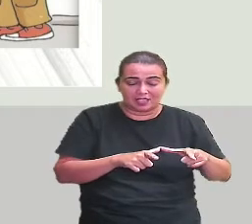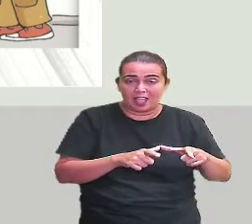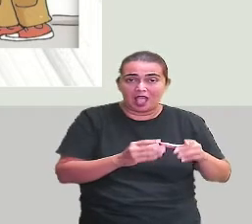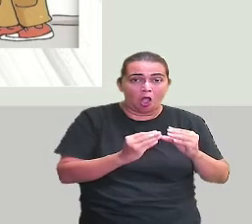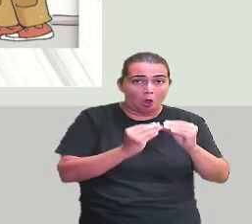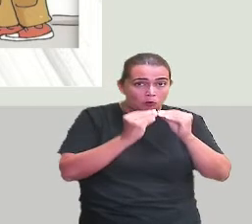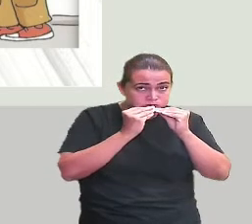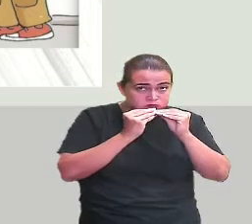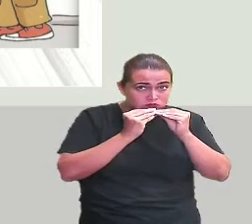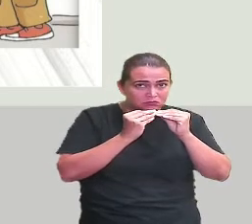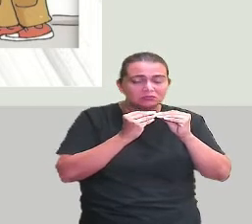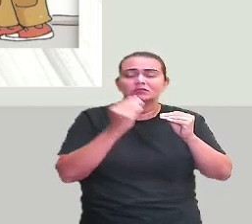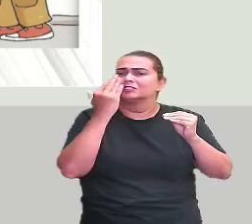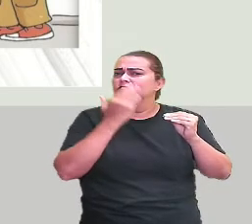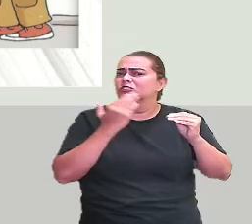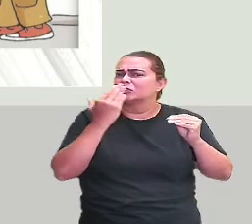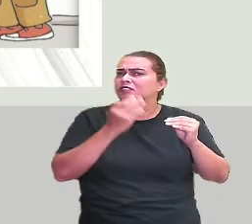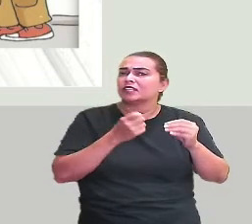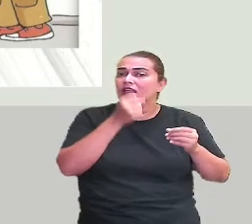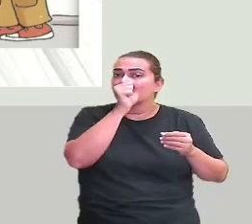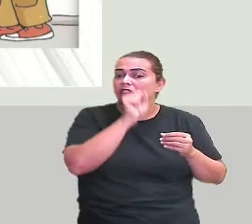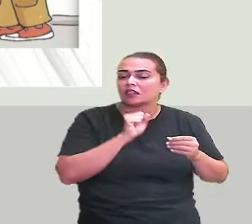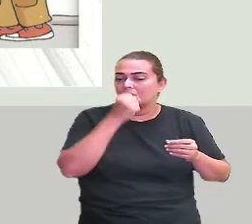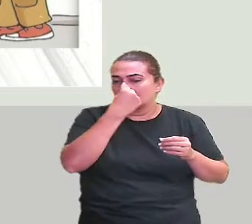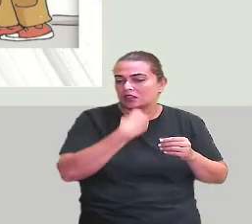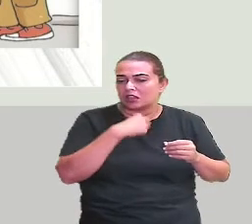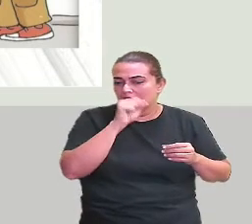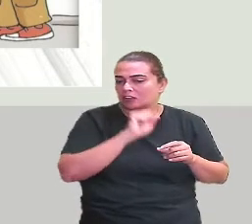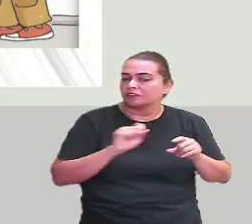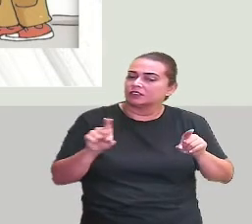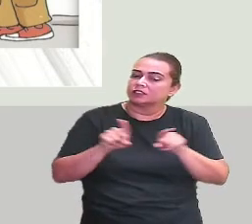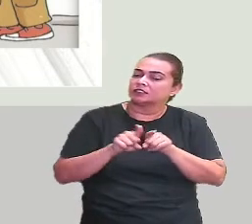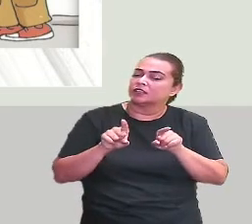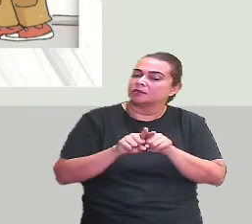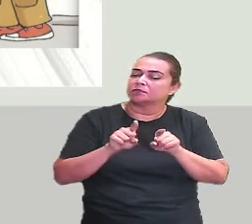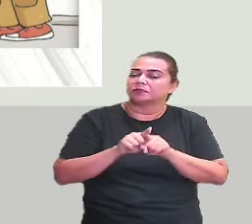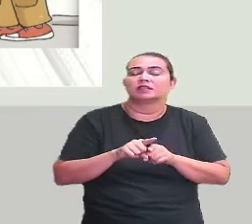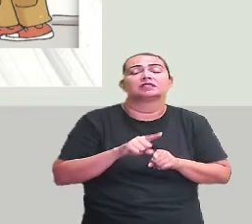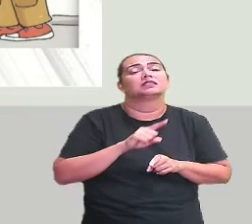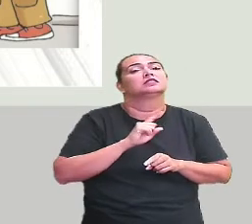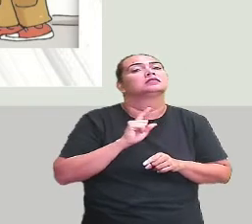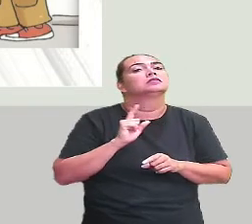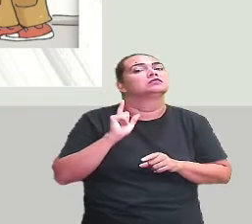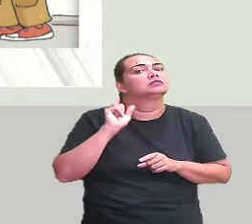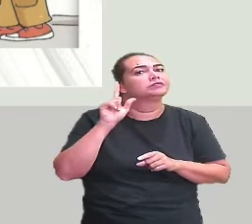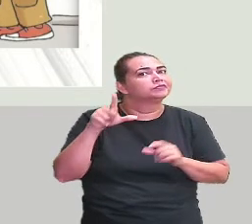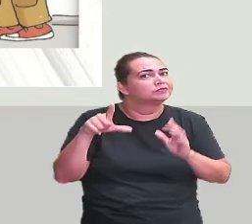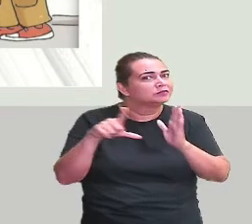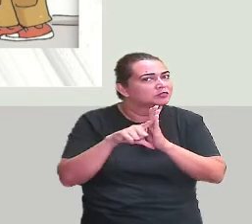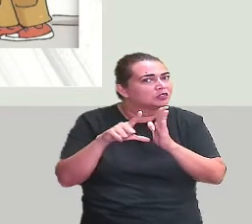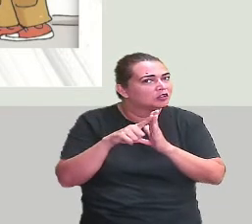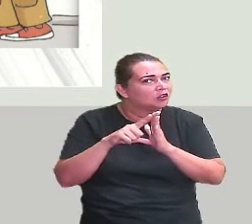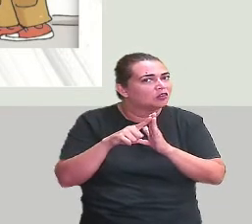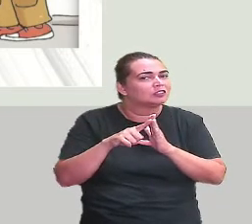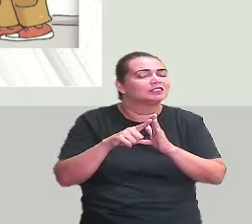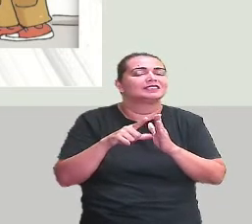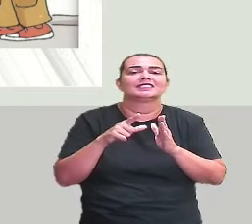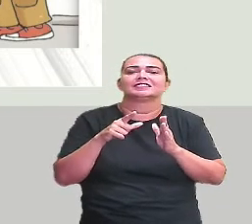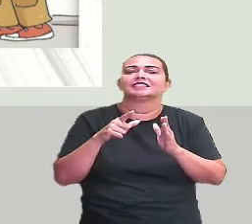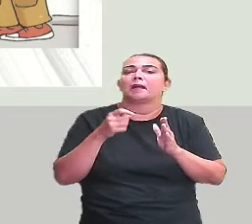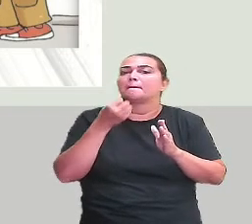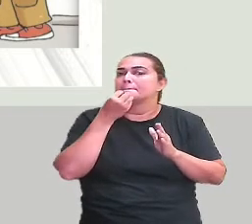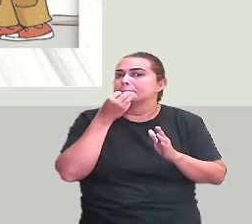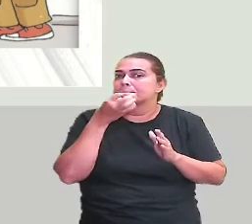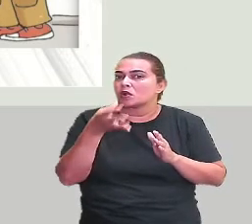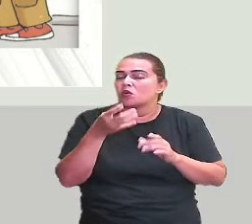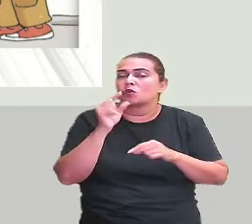doces. Tem muito sorvete também. Tem uma loja que é muito divertida. E é de materiais